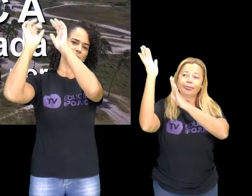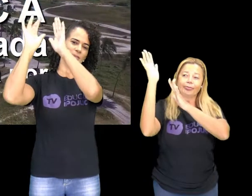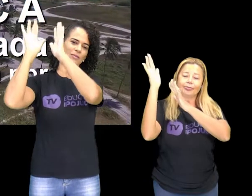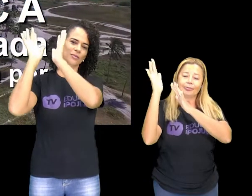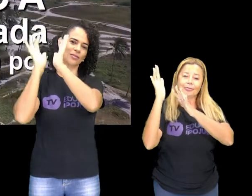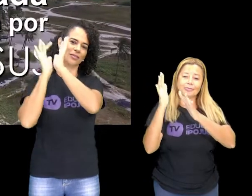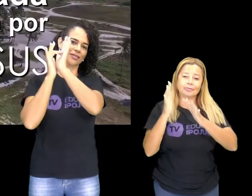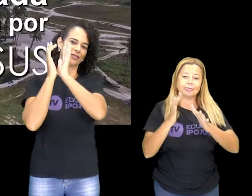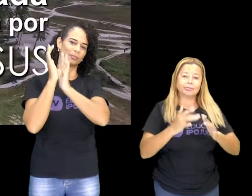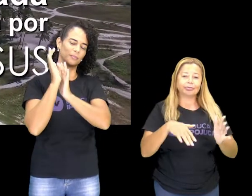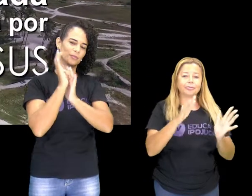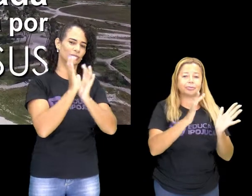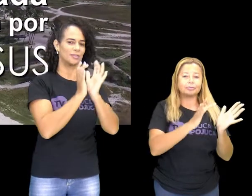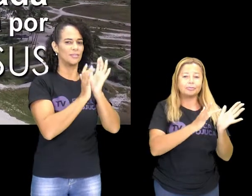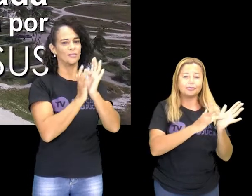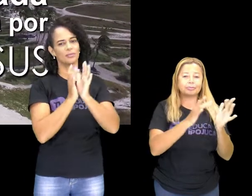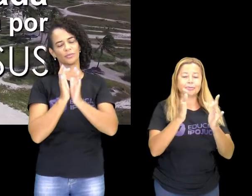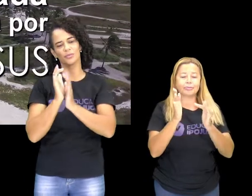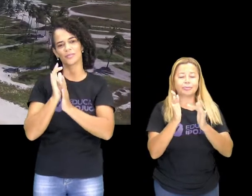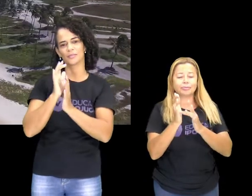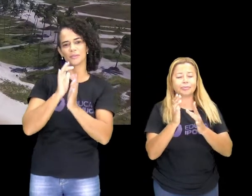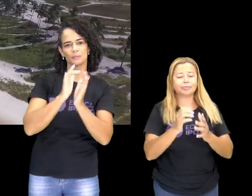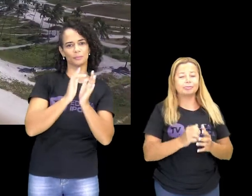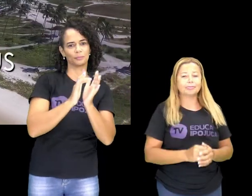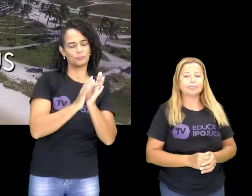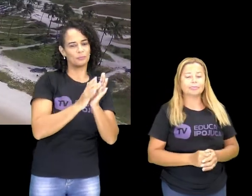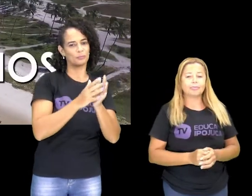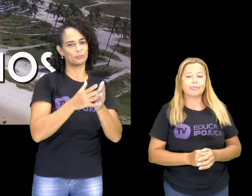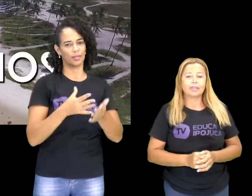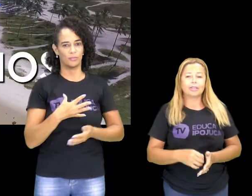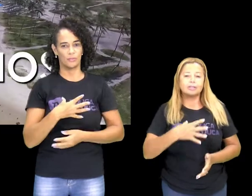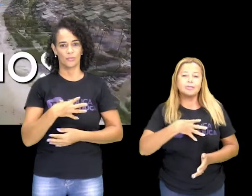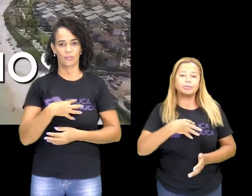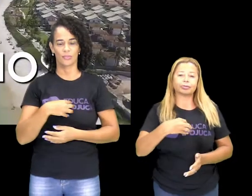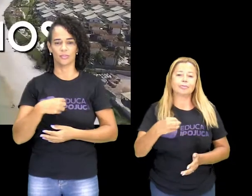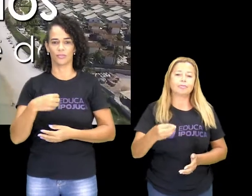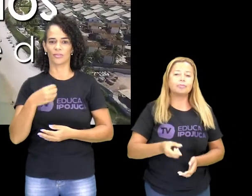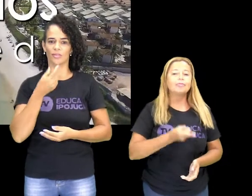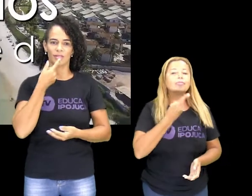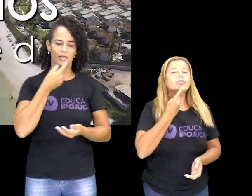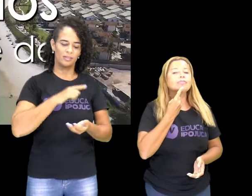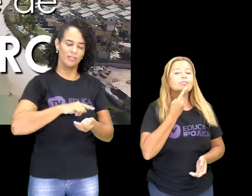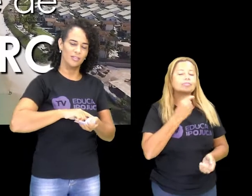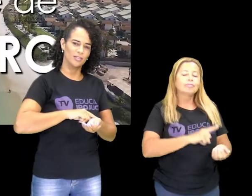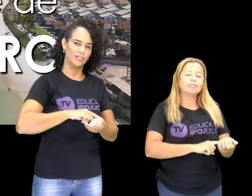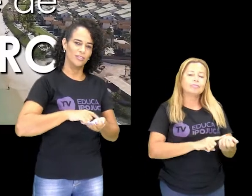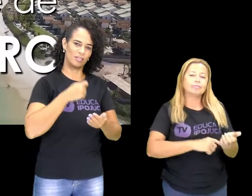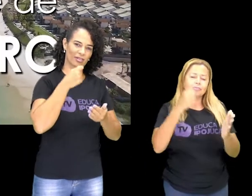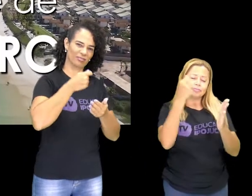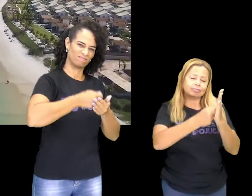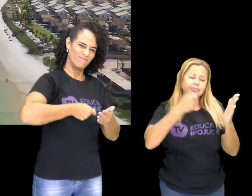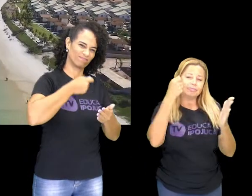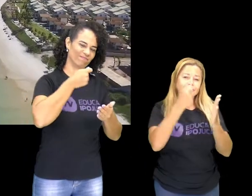abençoada por Jesus Seus filhos têm sangue de